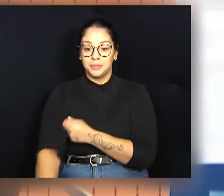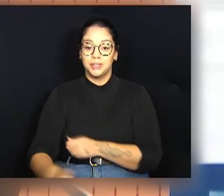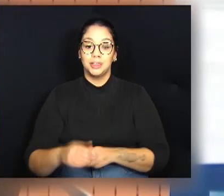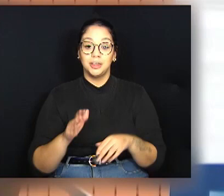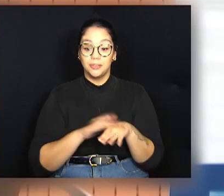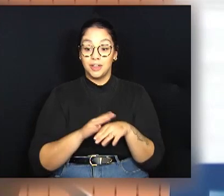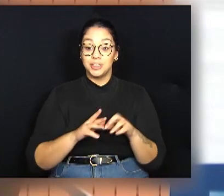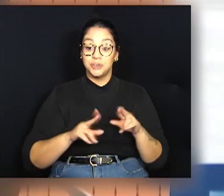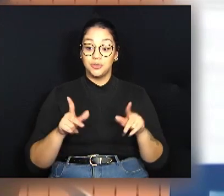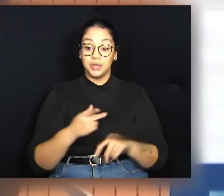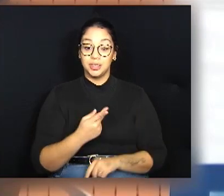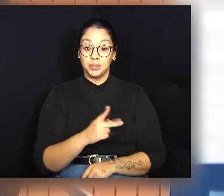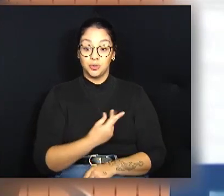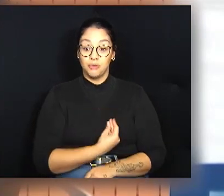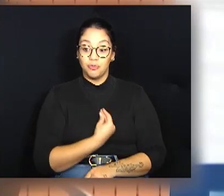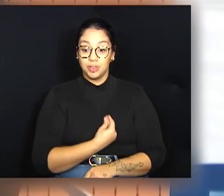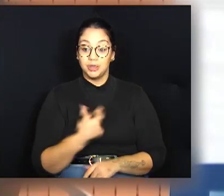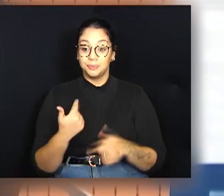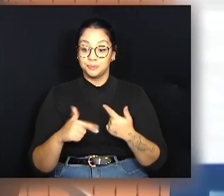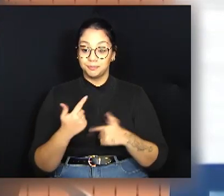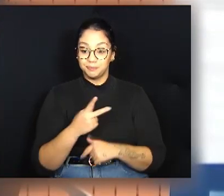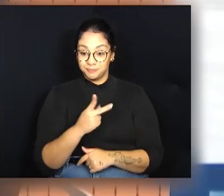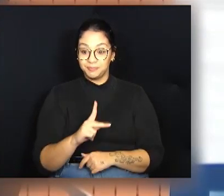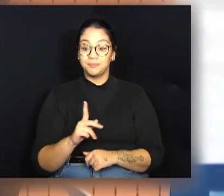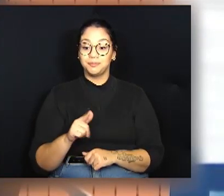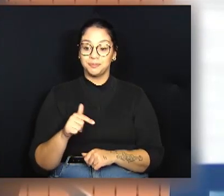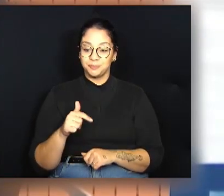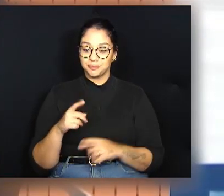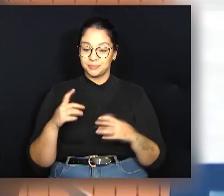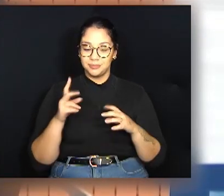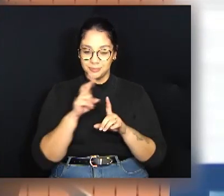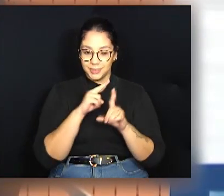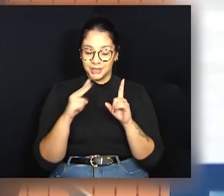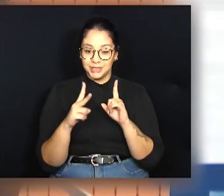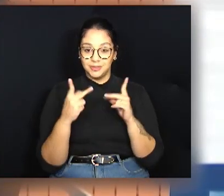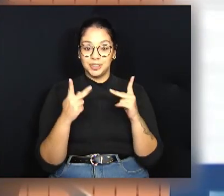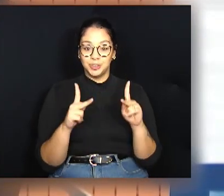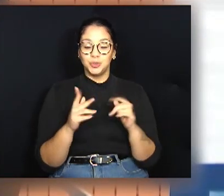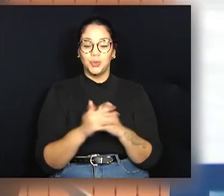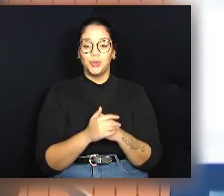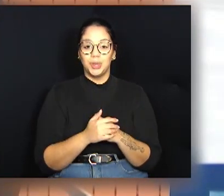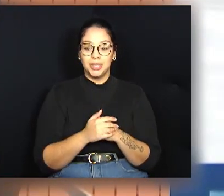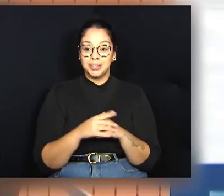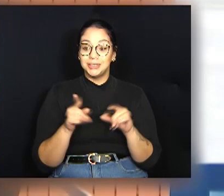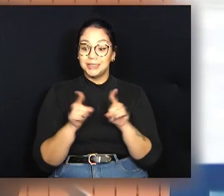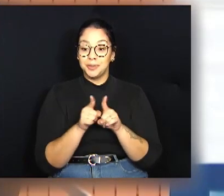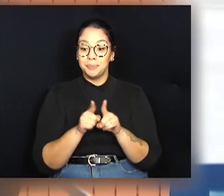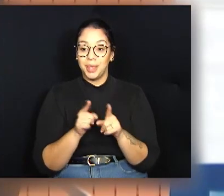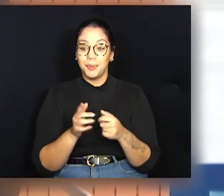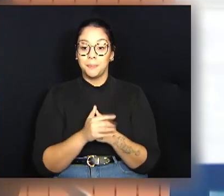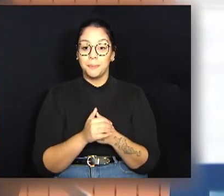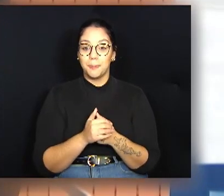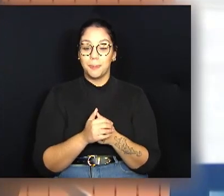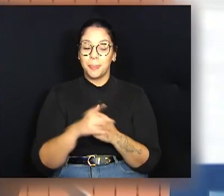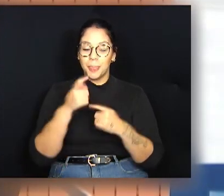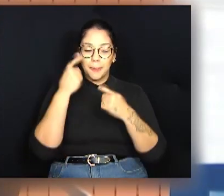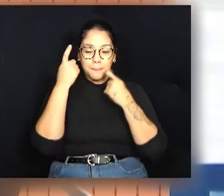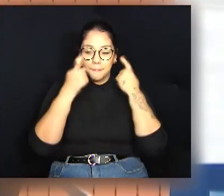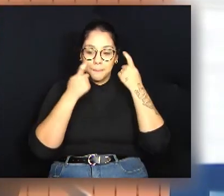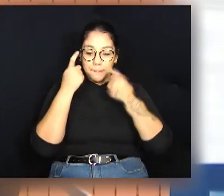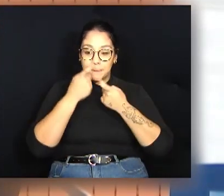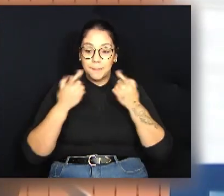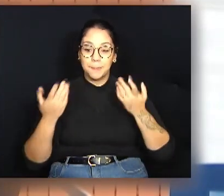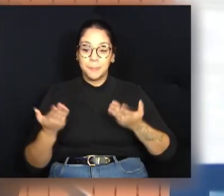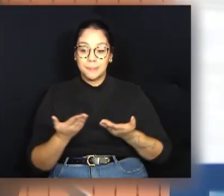de colocar o seu trabalho, trazer toda essa visão, trazer toda essa preocupação hoje, né,